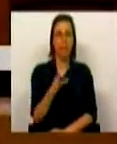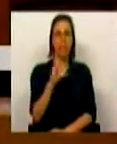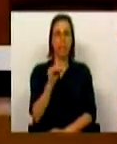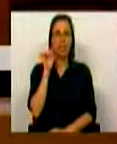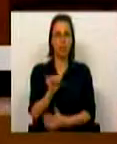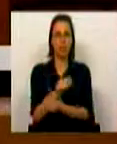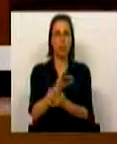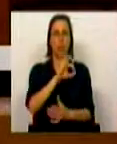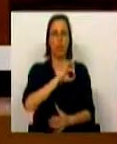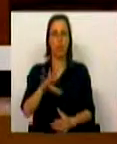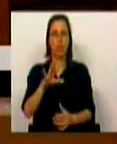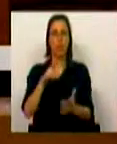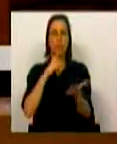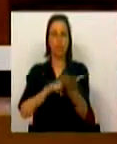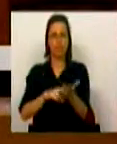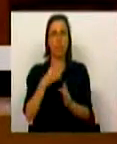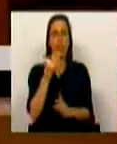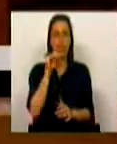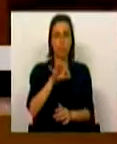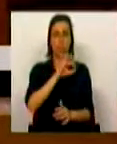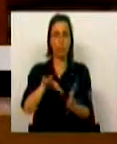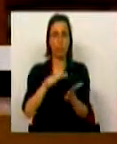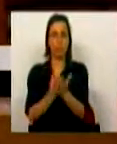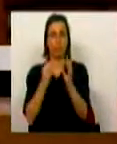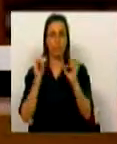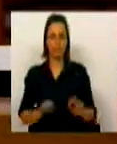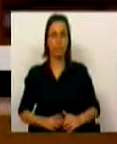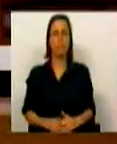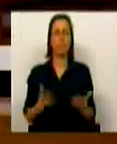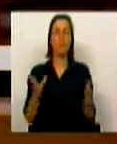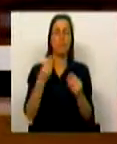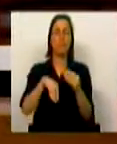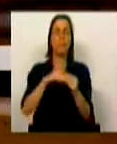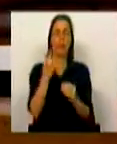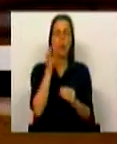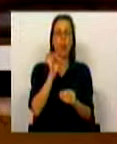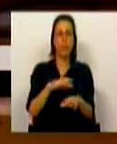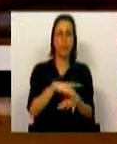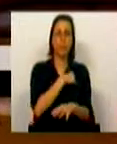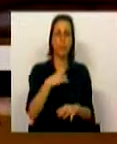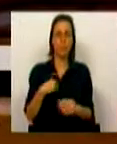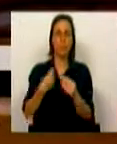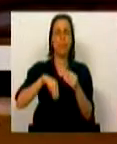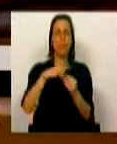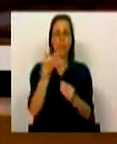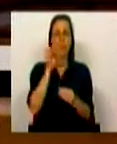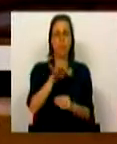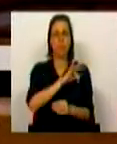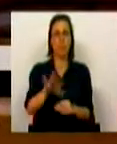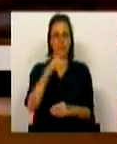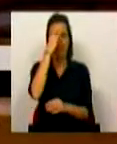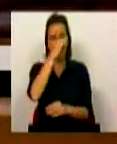10 mil e 800 efetivos. São mais 4 mil médicos, mais 4 mil e 400